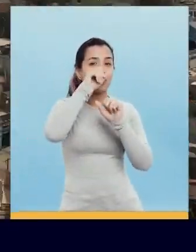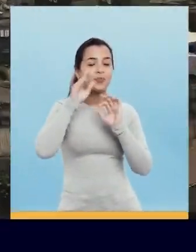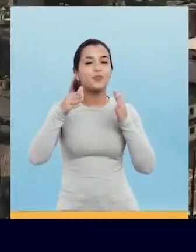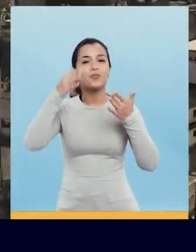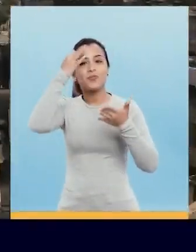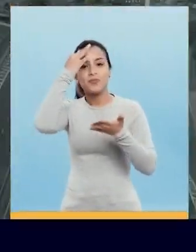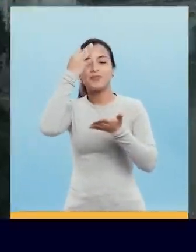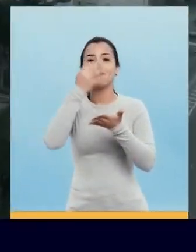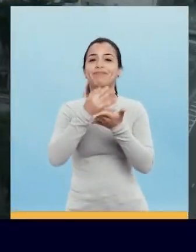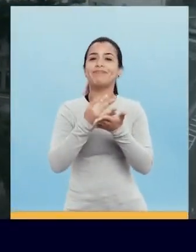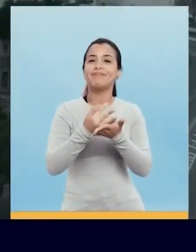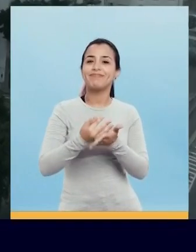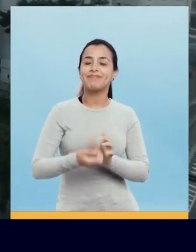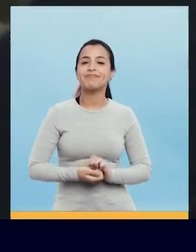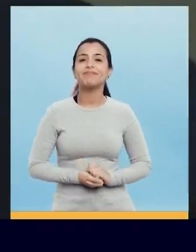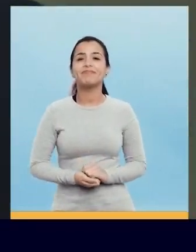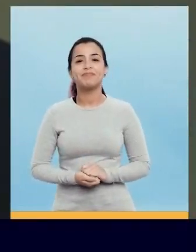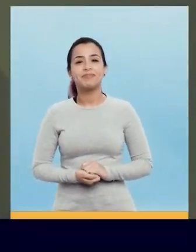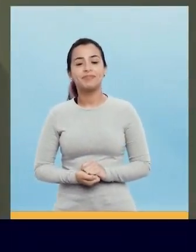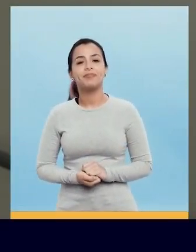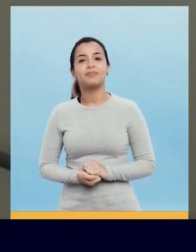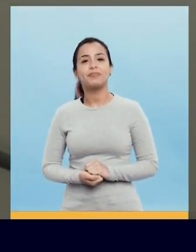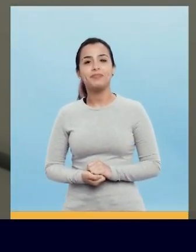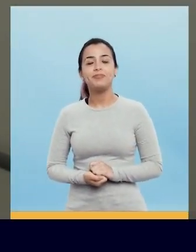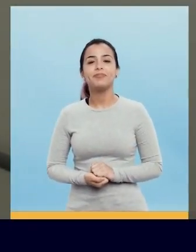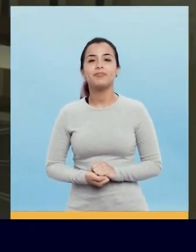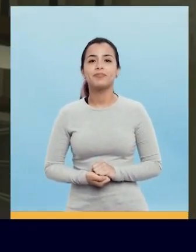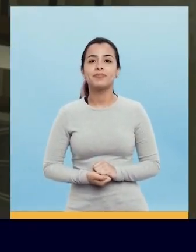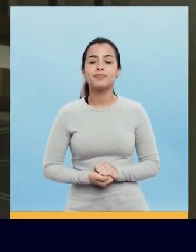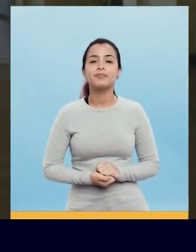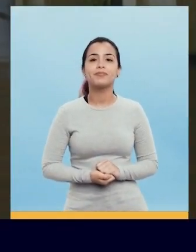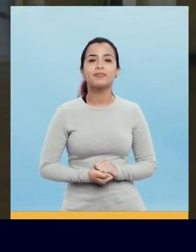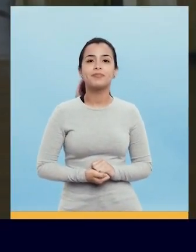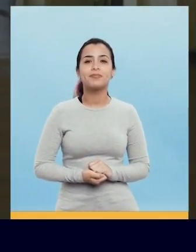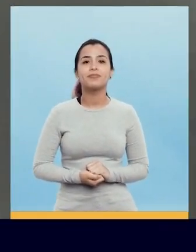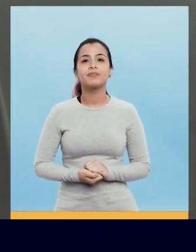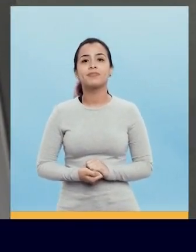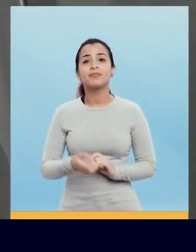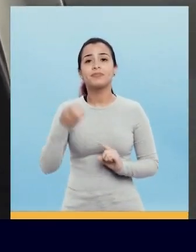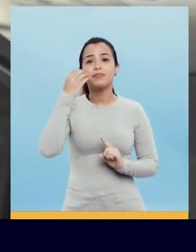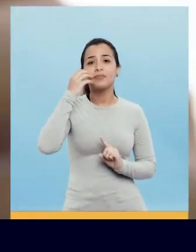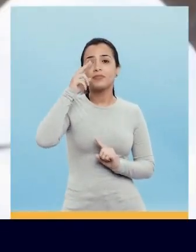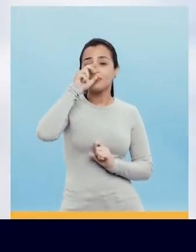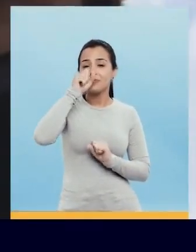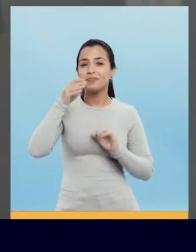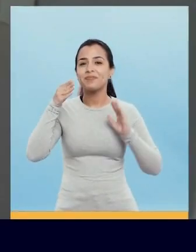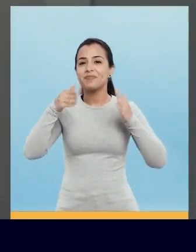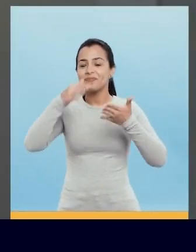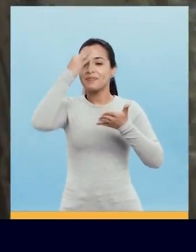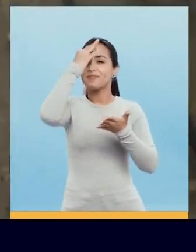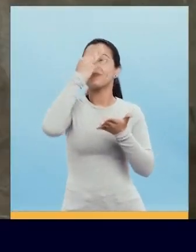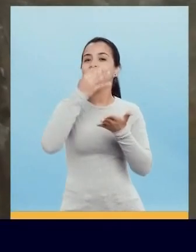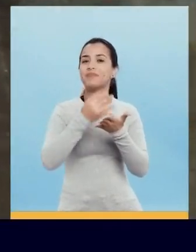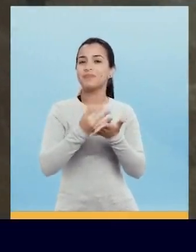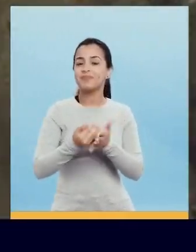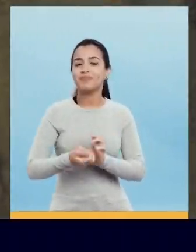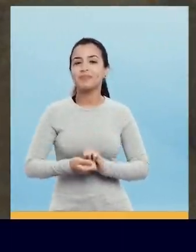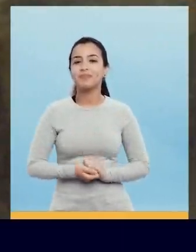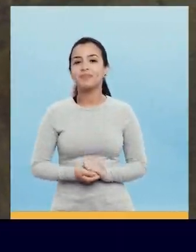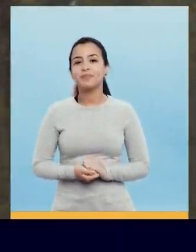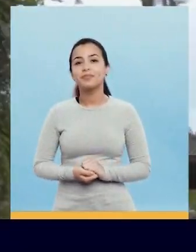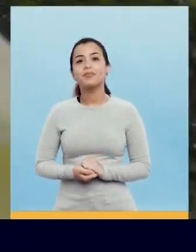força, foco e fé. É, é. O mundo é força, foco e fé.